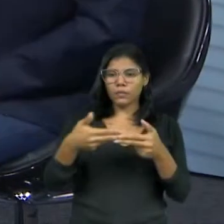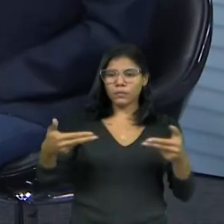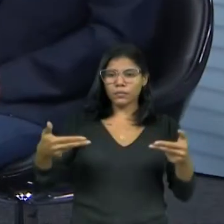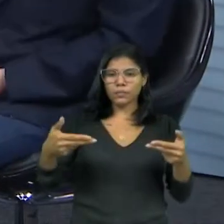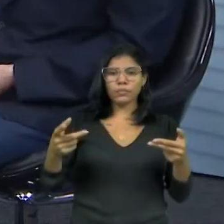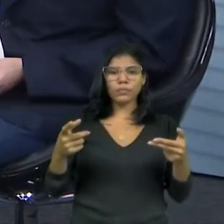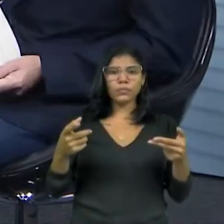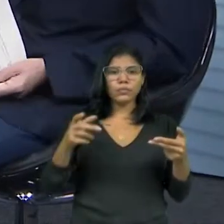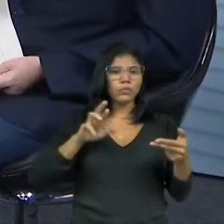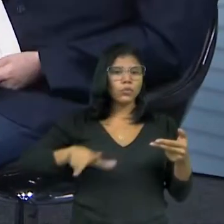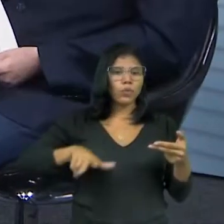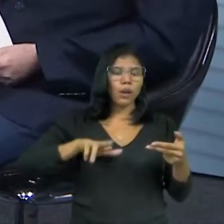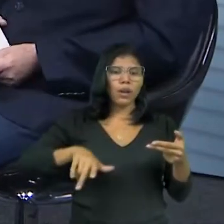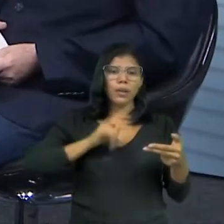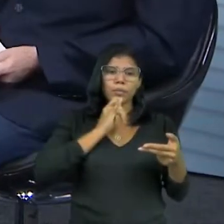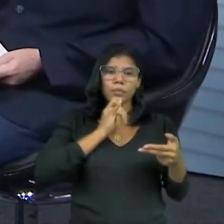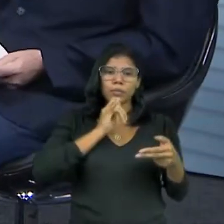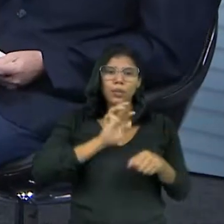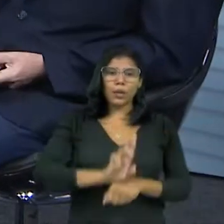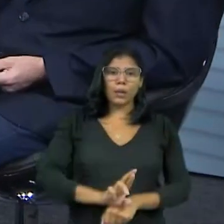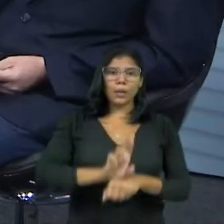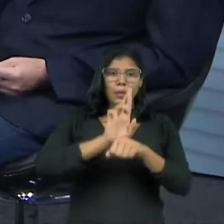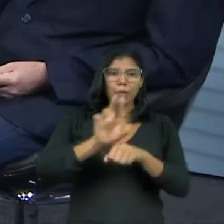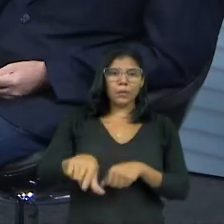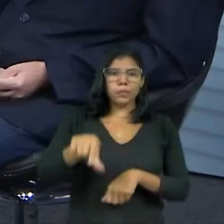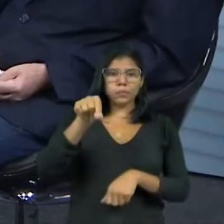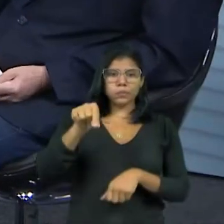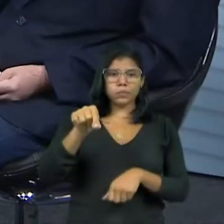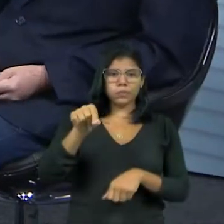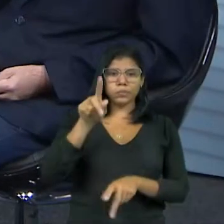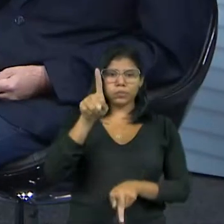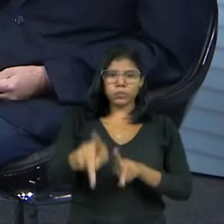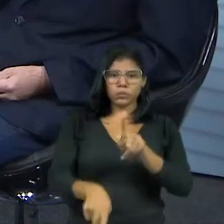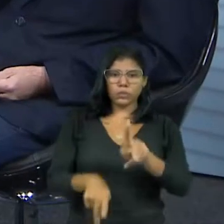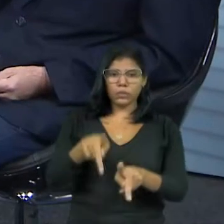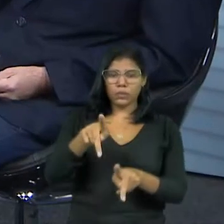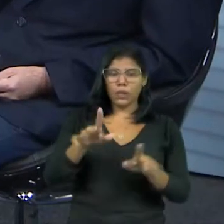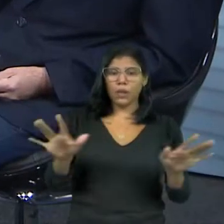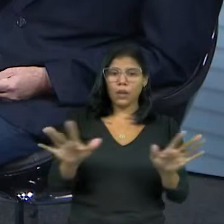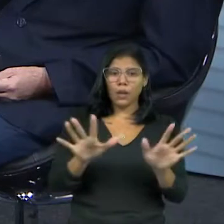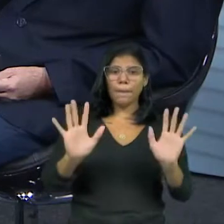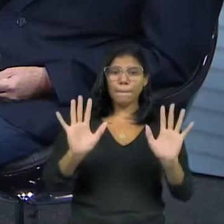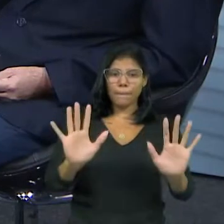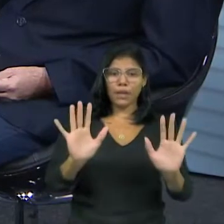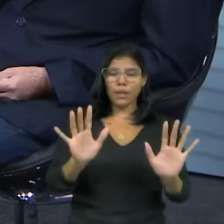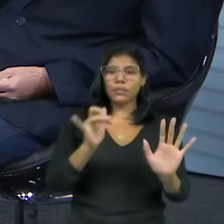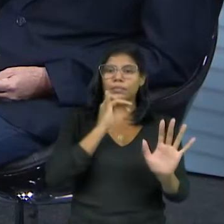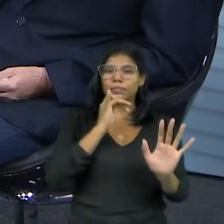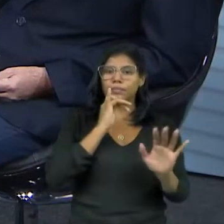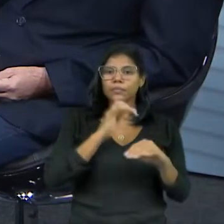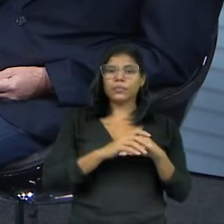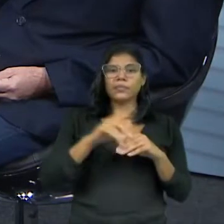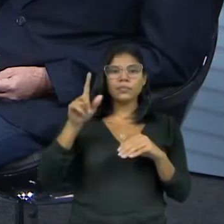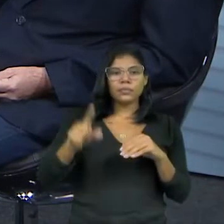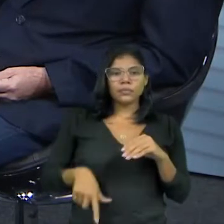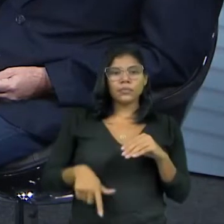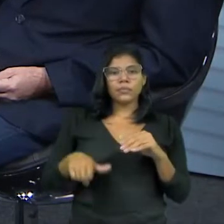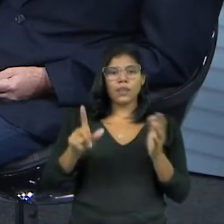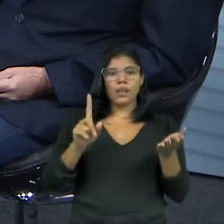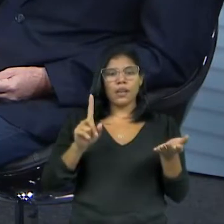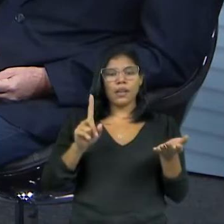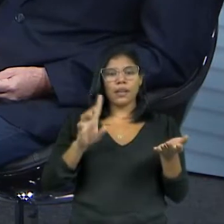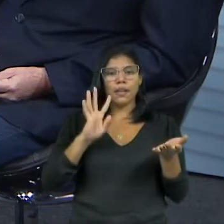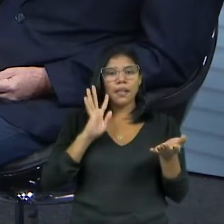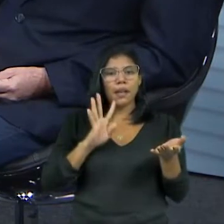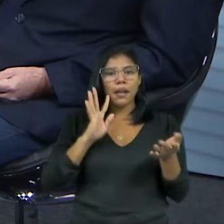Não seria um representante escolhido pelo povo de quem tem poder. Mas como consultivo, realmente é interessante, pensando que